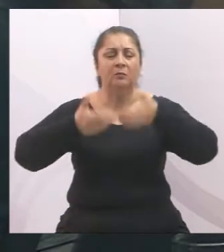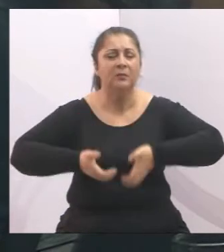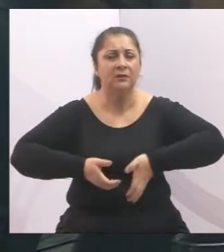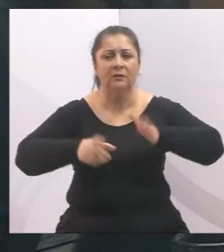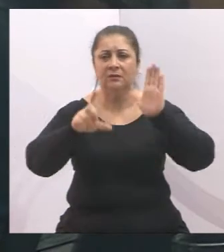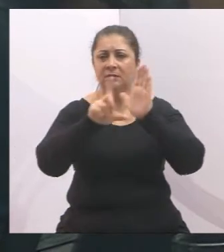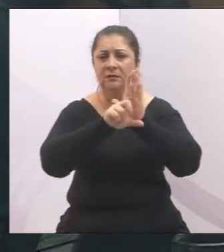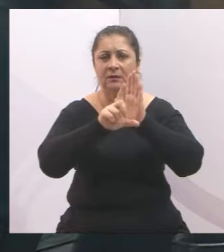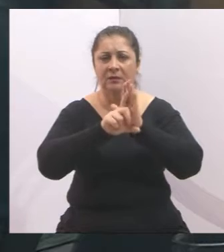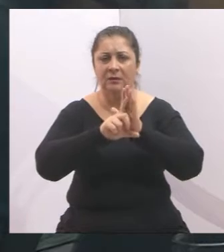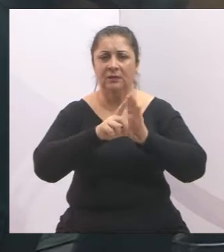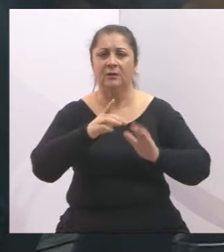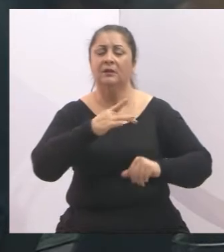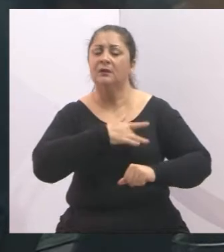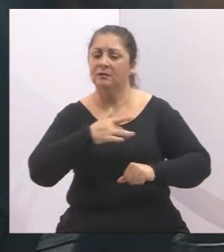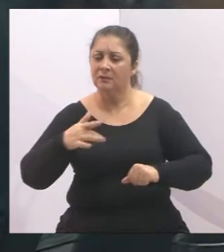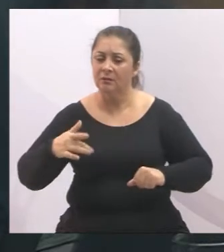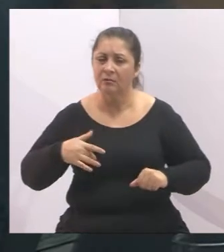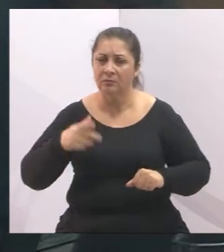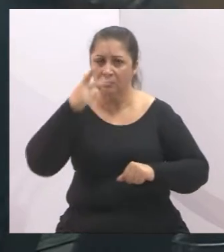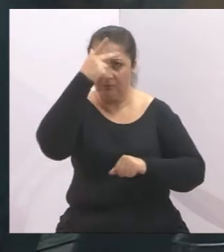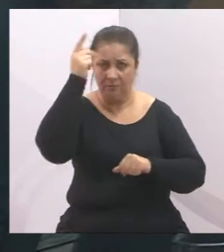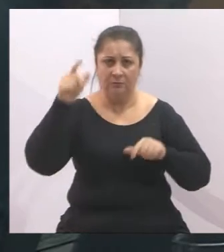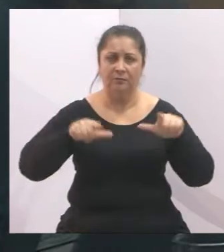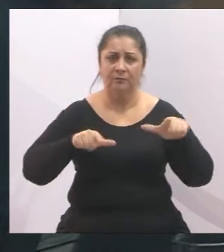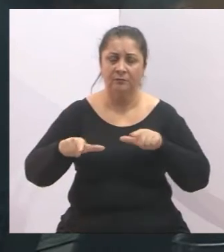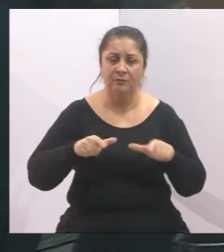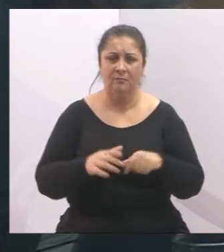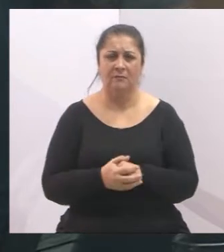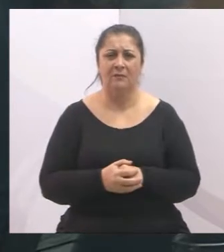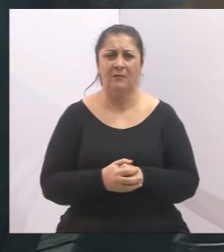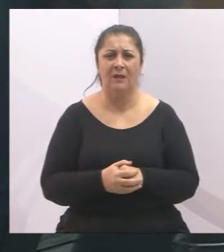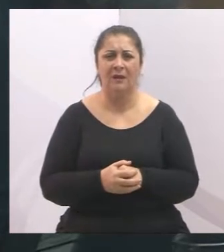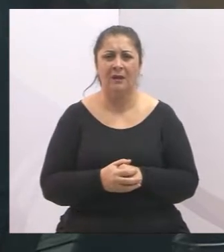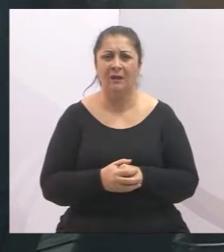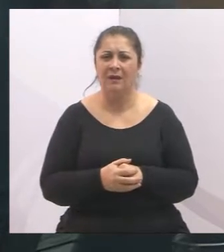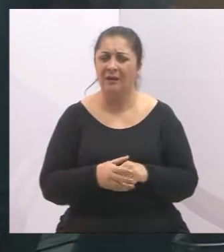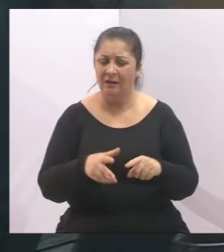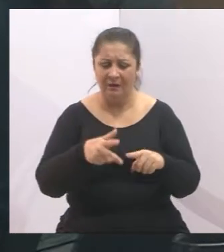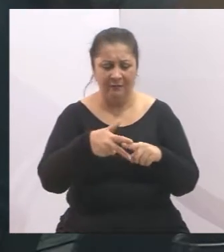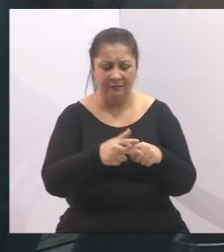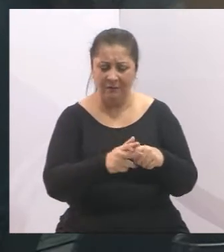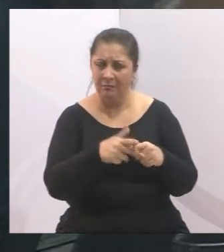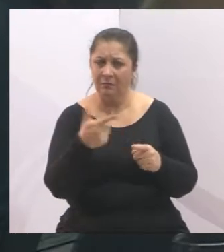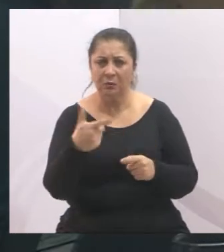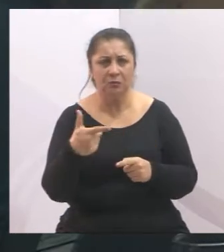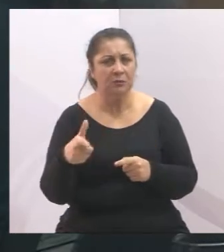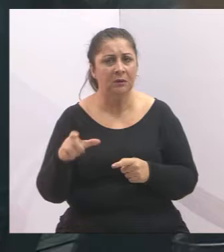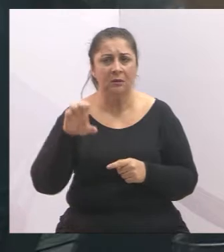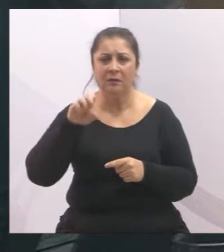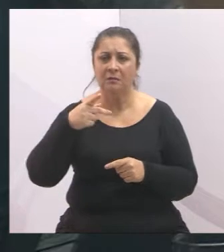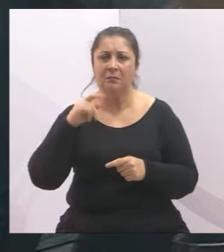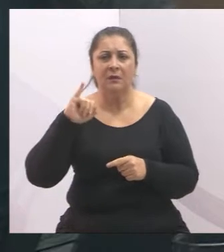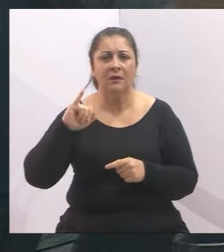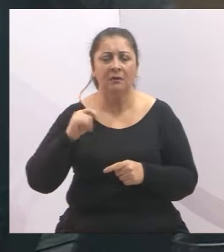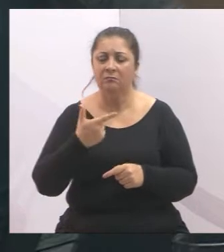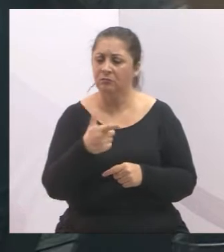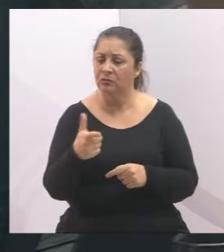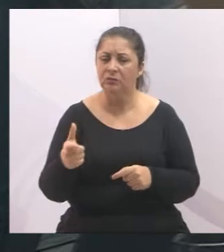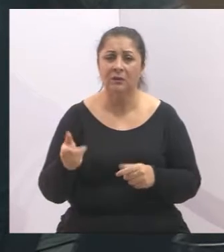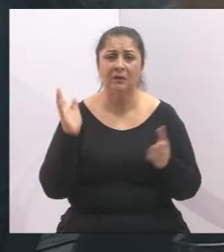saúde do trabalhador, porque nós verificamos más condições dos equipamentos de trabalho, muitas vezes falta de EPI,